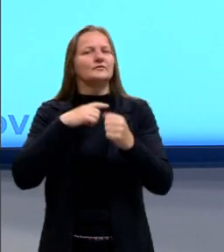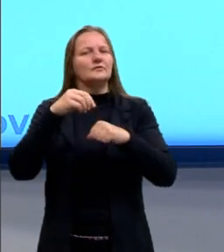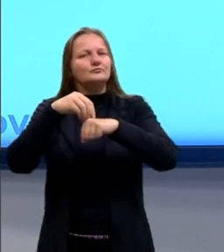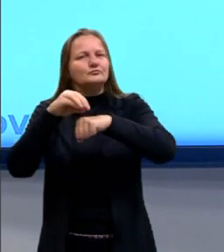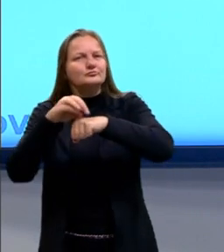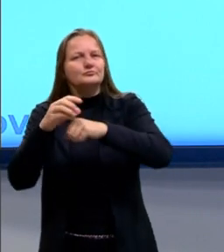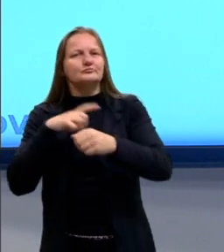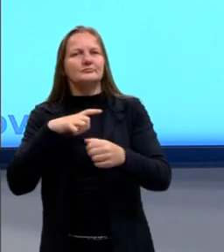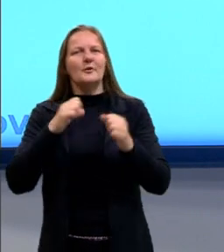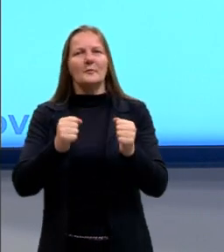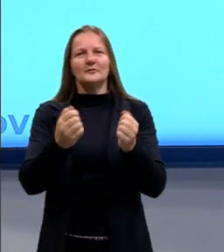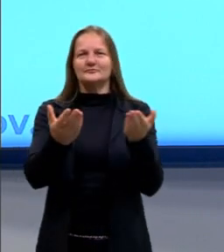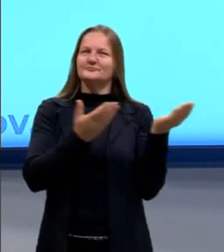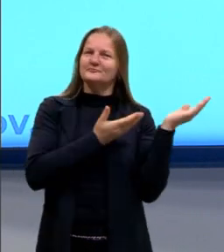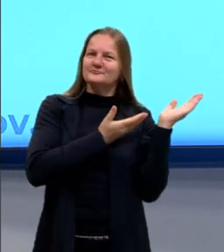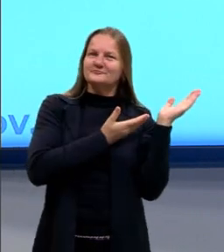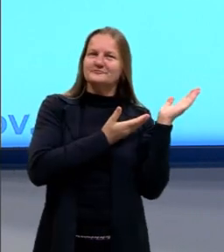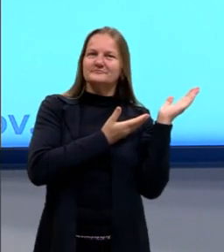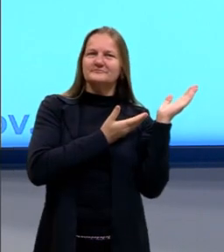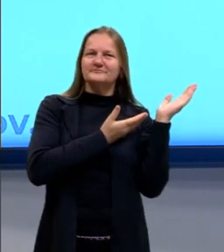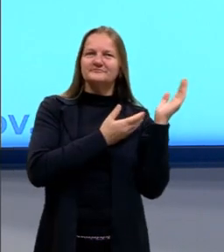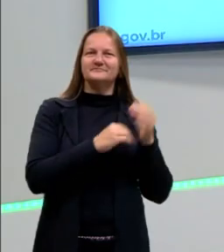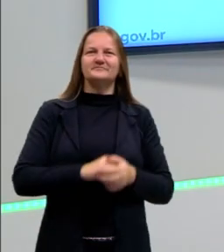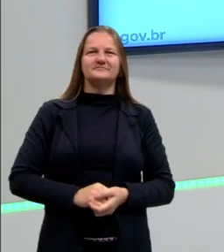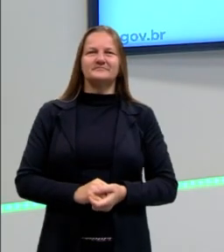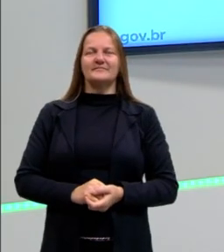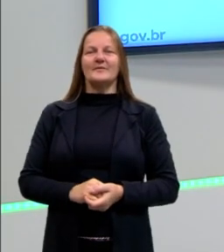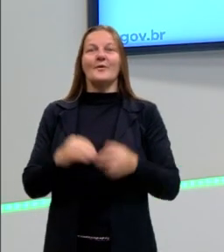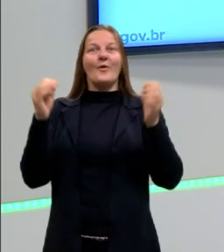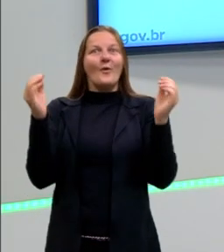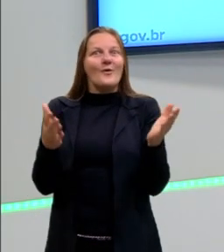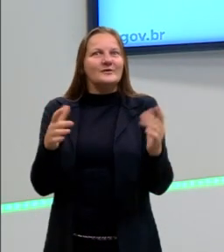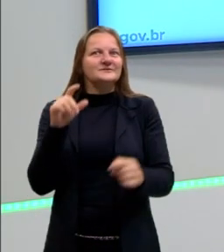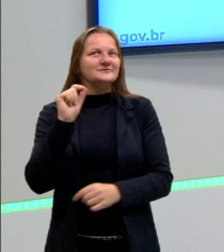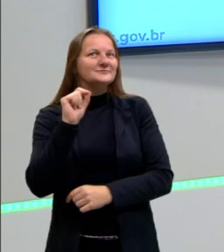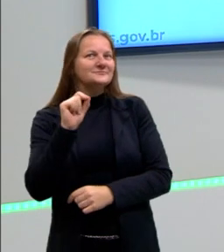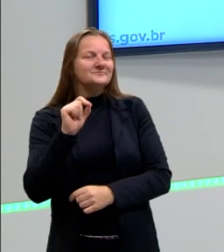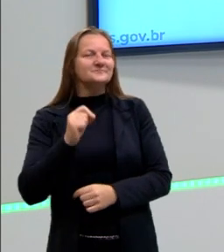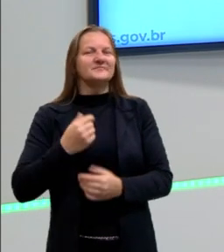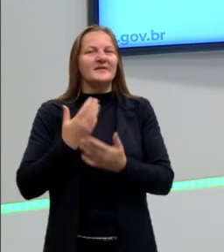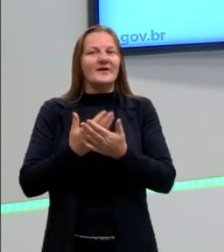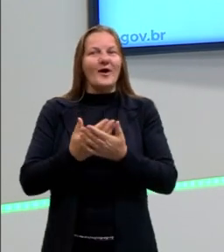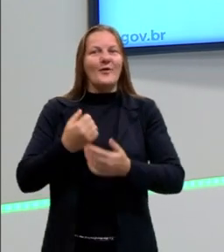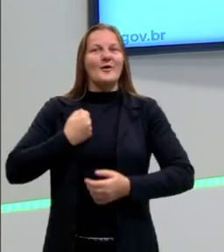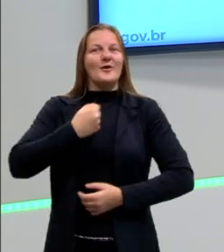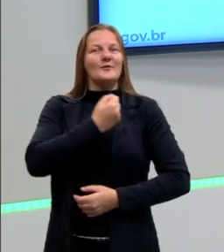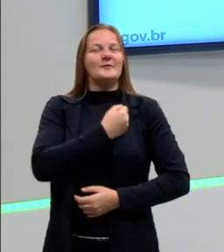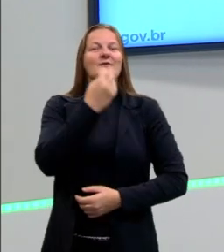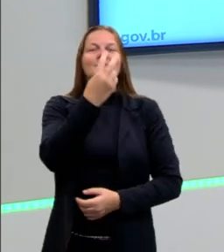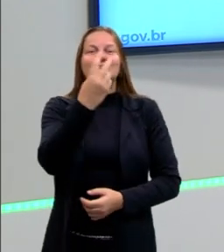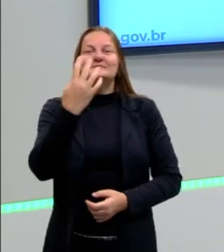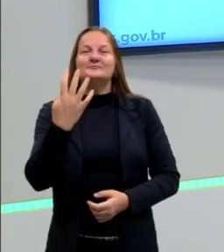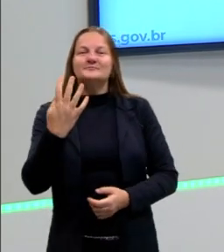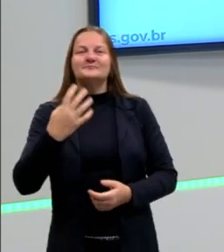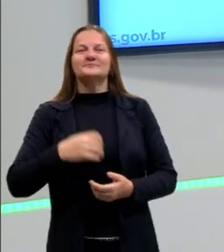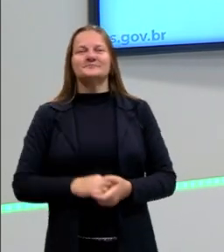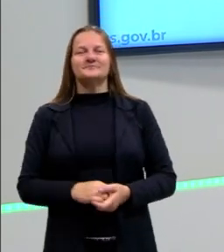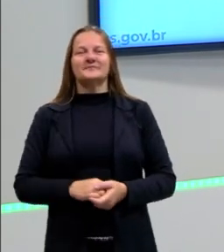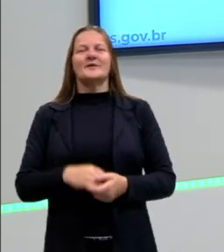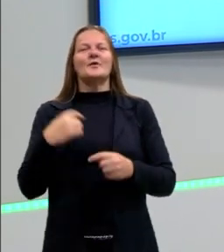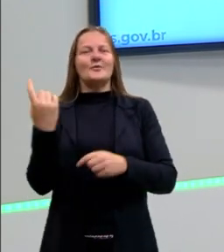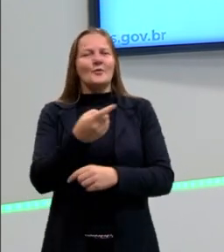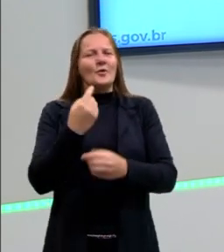ficar à vontade. Nós vamos hoje para a nossa aula de número 24. Nós já